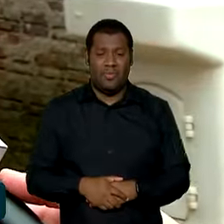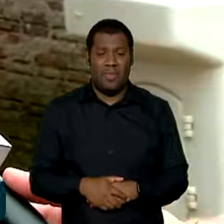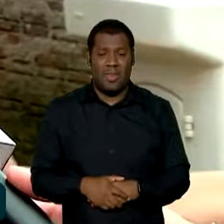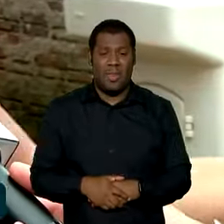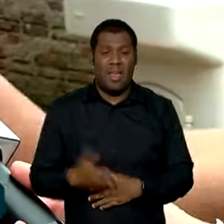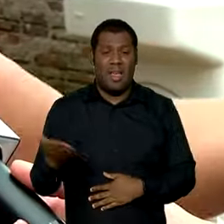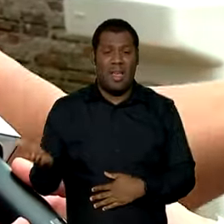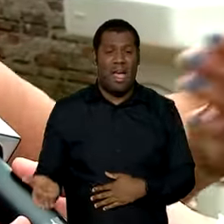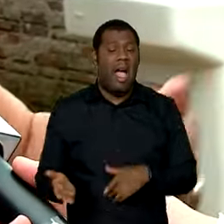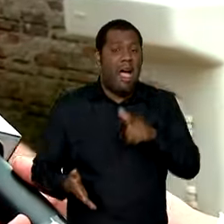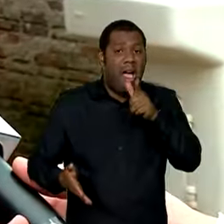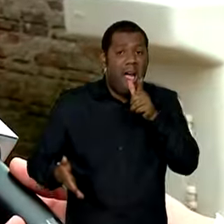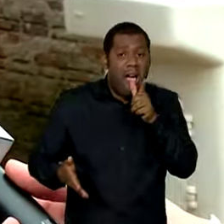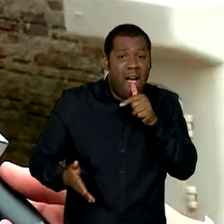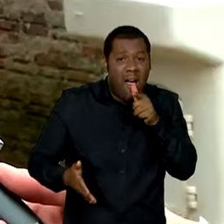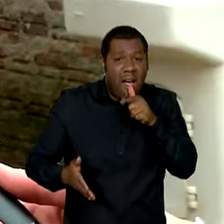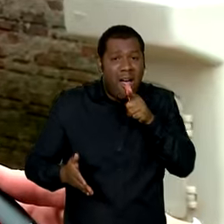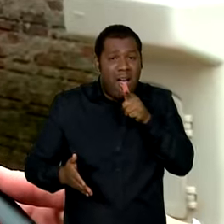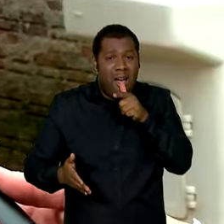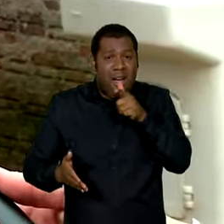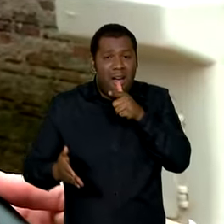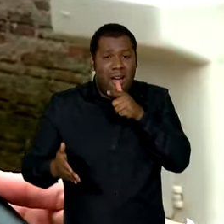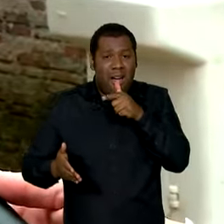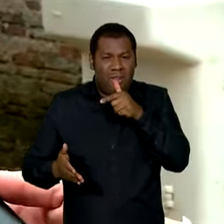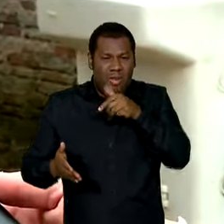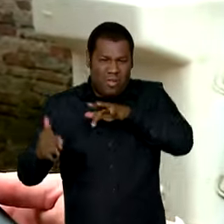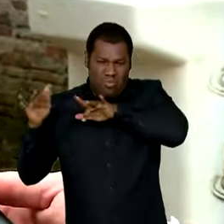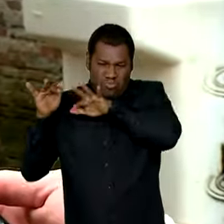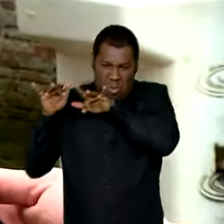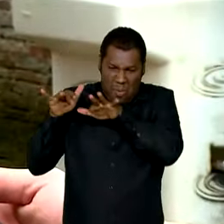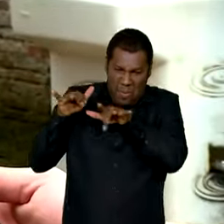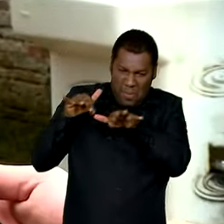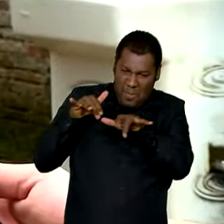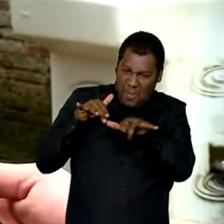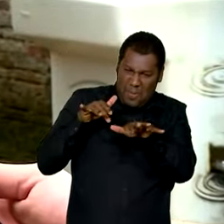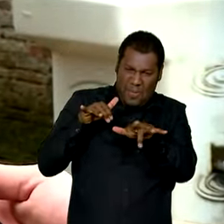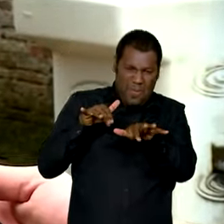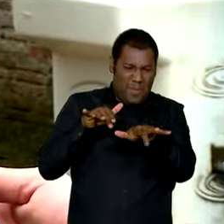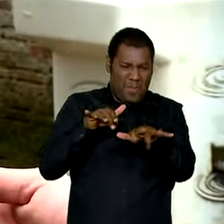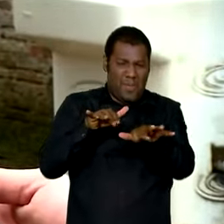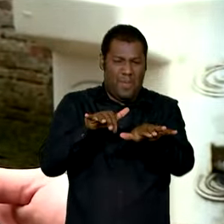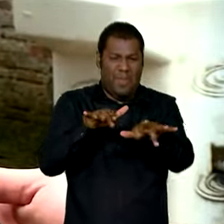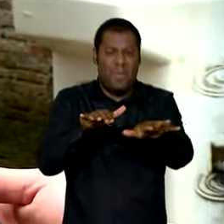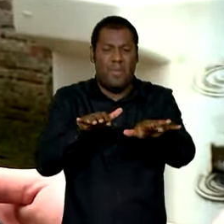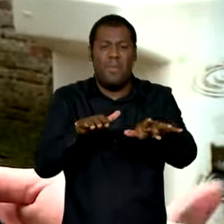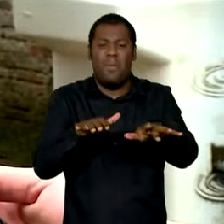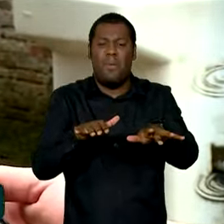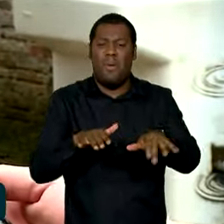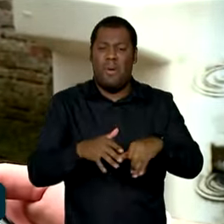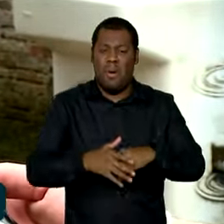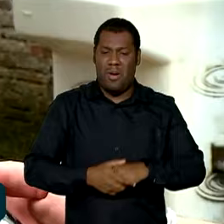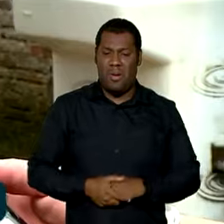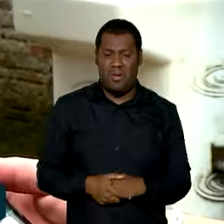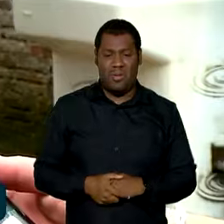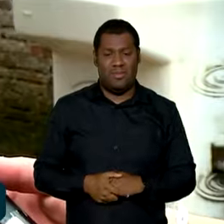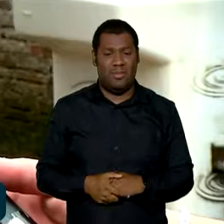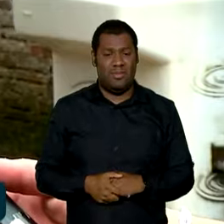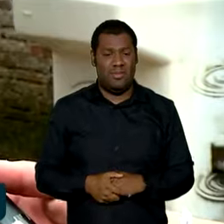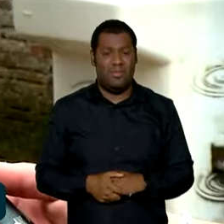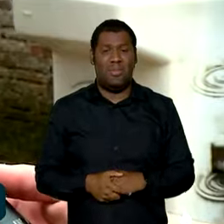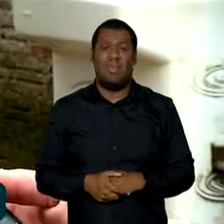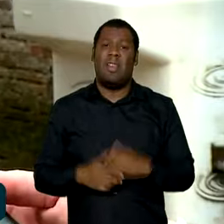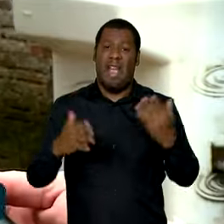chegou aqui, ela chegou com tudo, trazendo madeira, trazendo tudo que tu pudesse imaginar, né? Ela entrou para cá e daí ela já